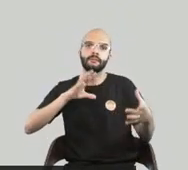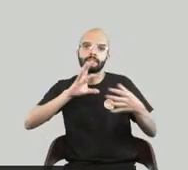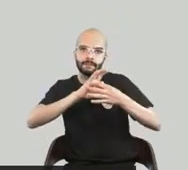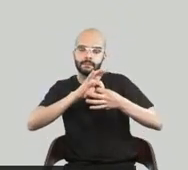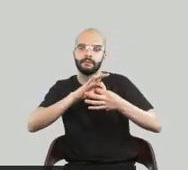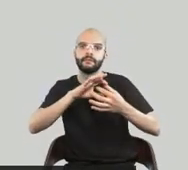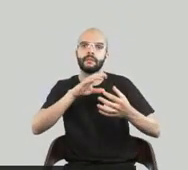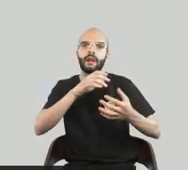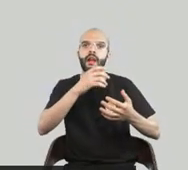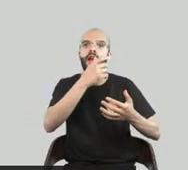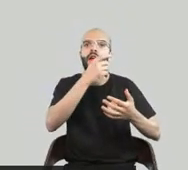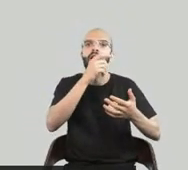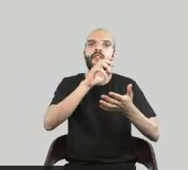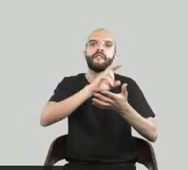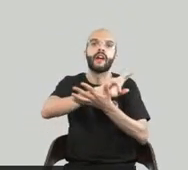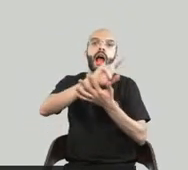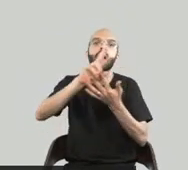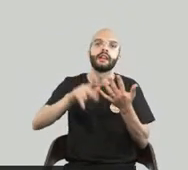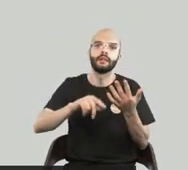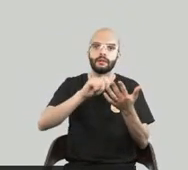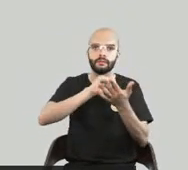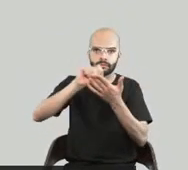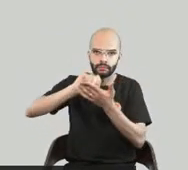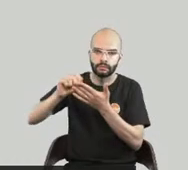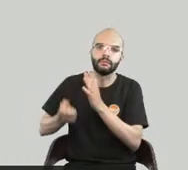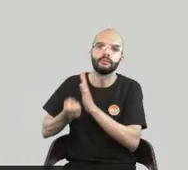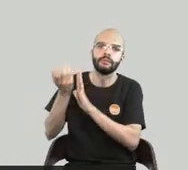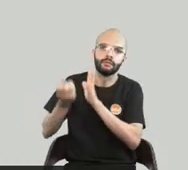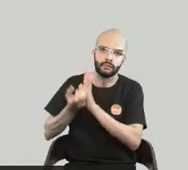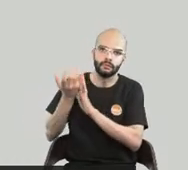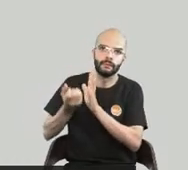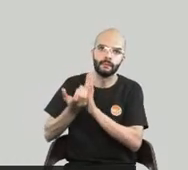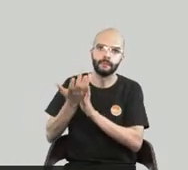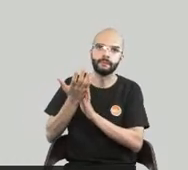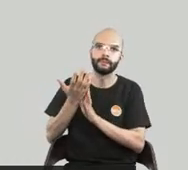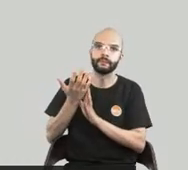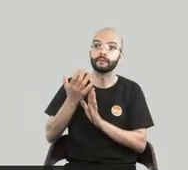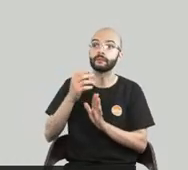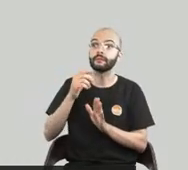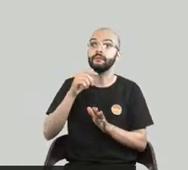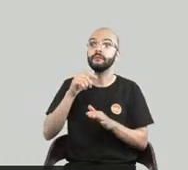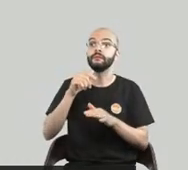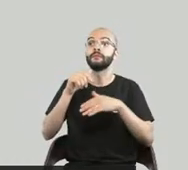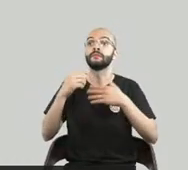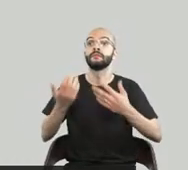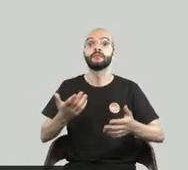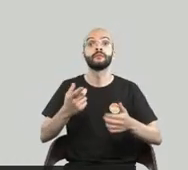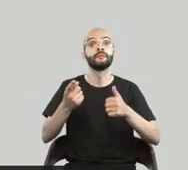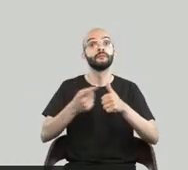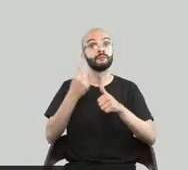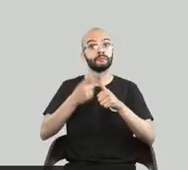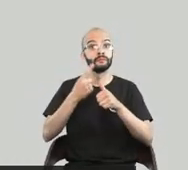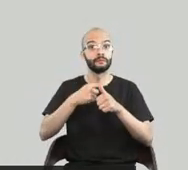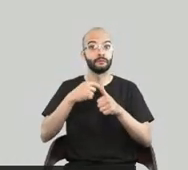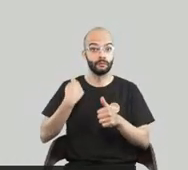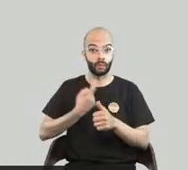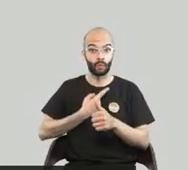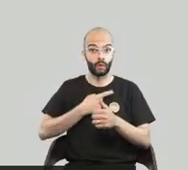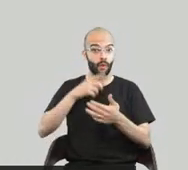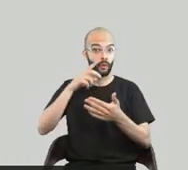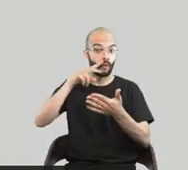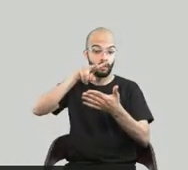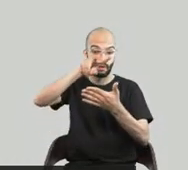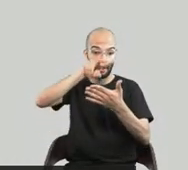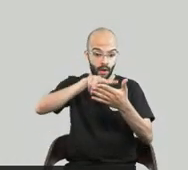o nosso público, o público do app e saber se aquele livro, se aquela história primeiro tem que ser boa, primeiro a gente avalia a qualidade da história,